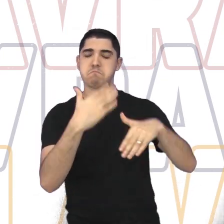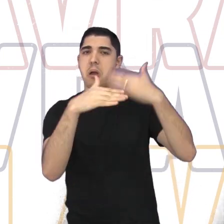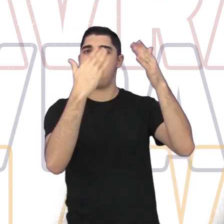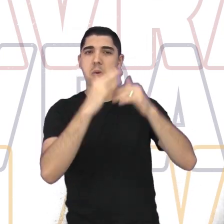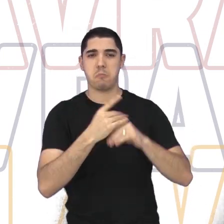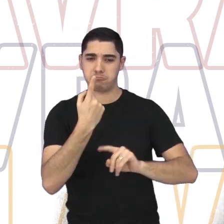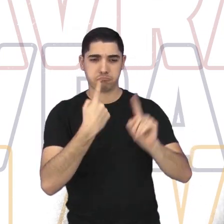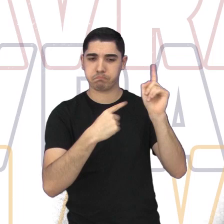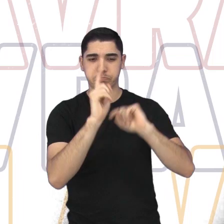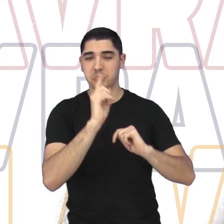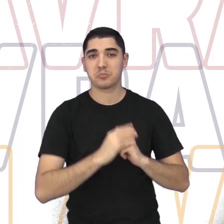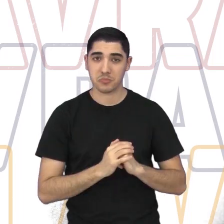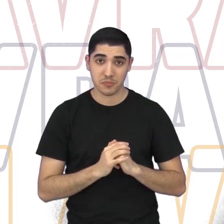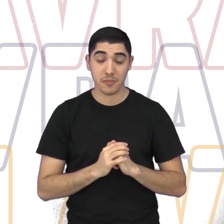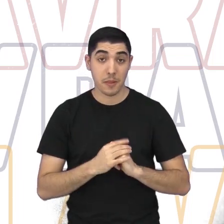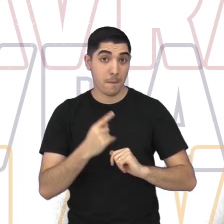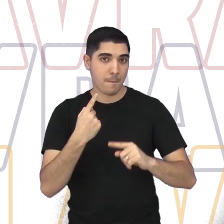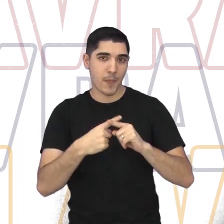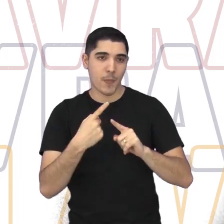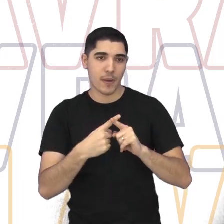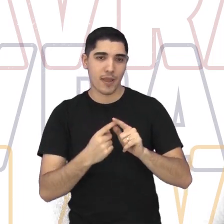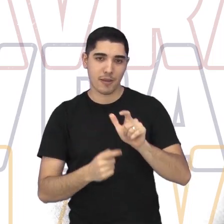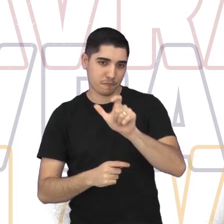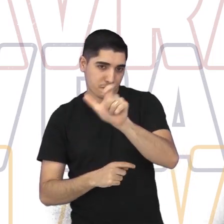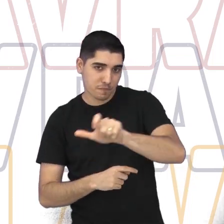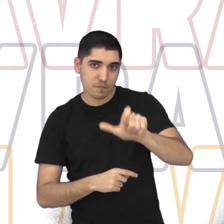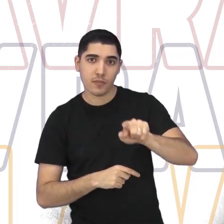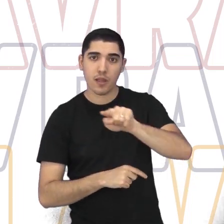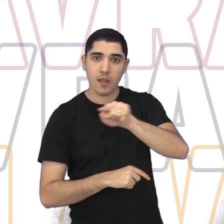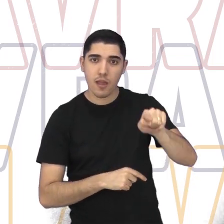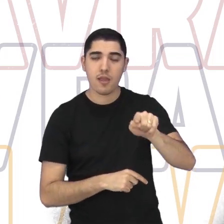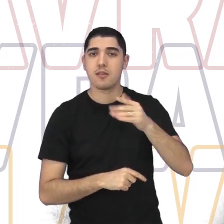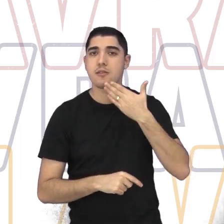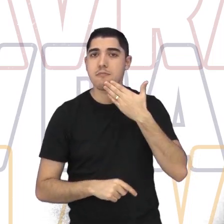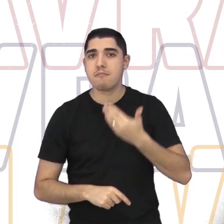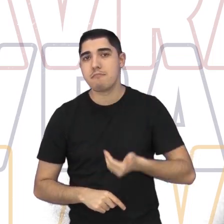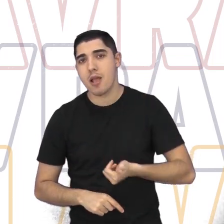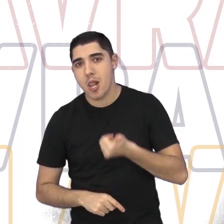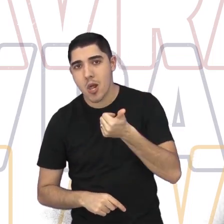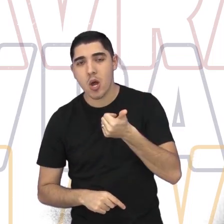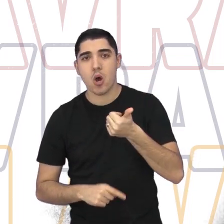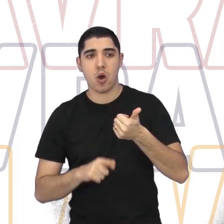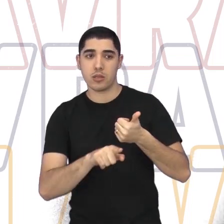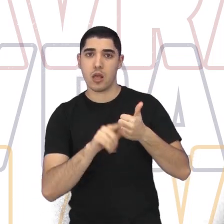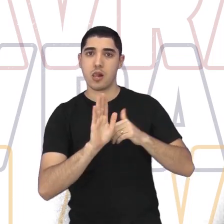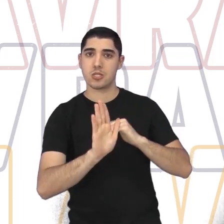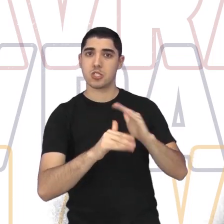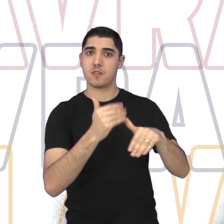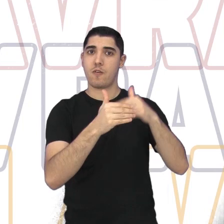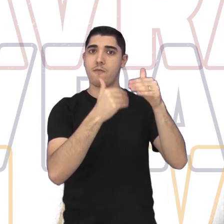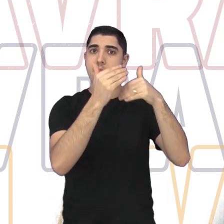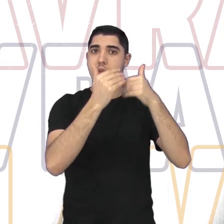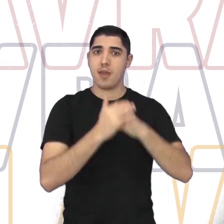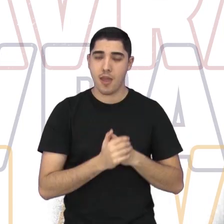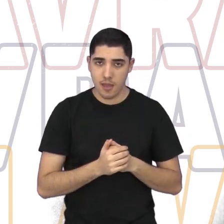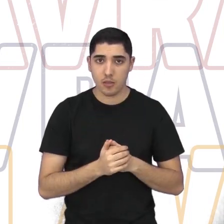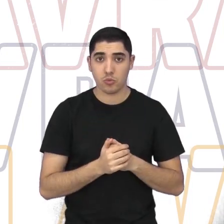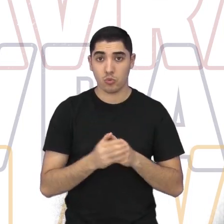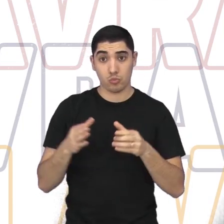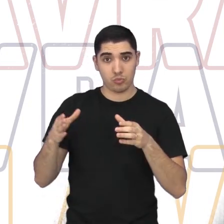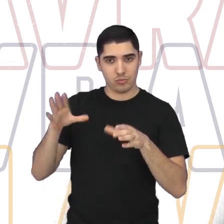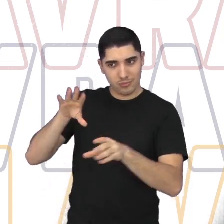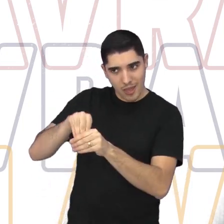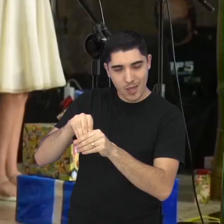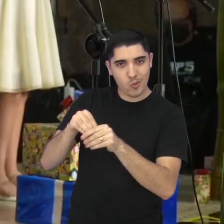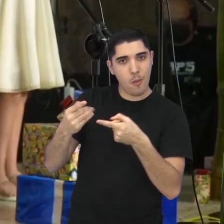além deles melhorarem o desenvolvimento deles no